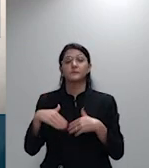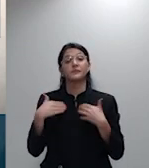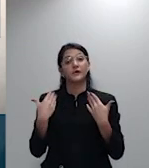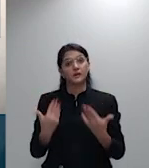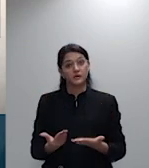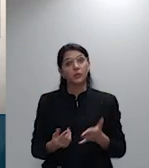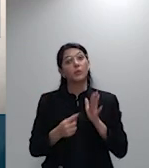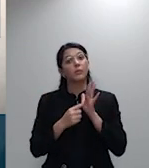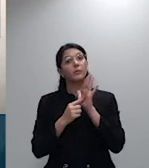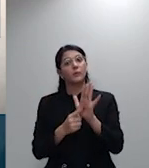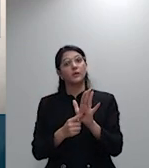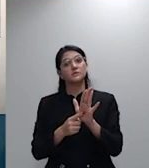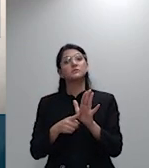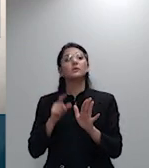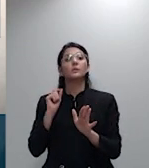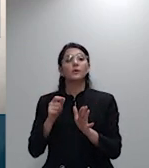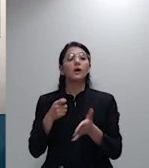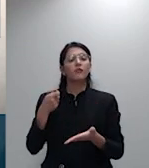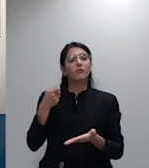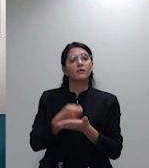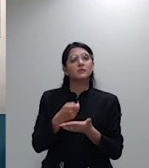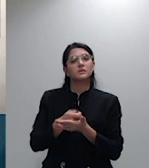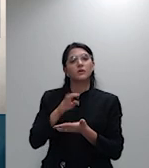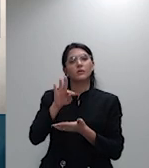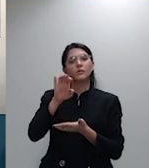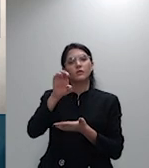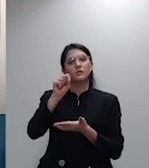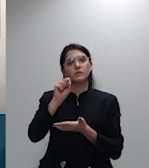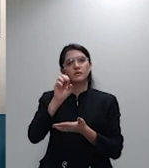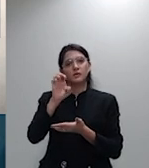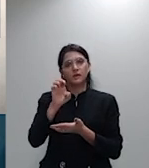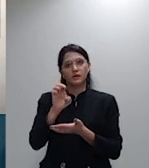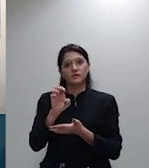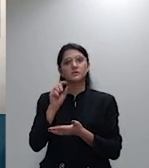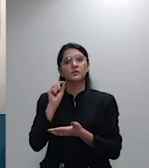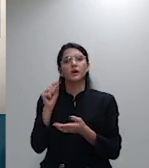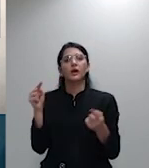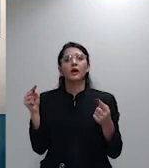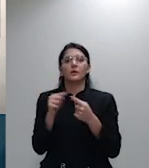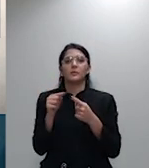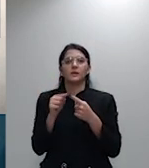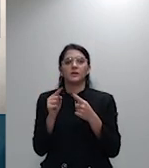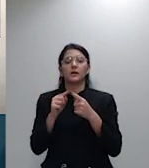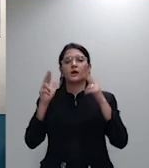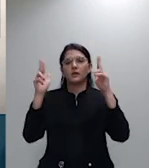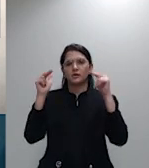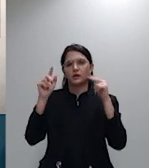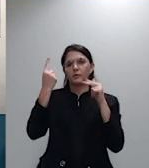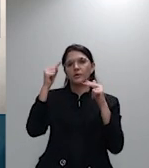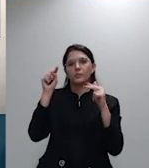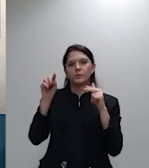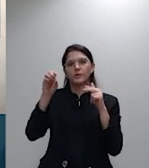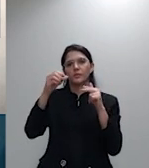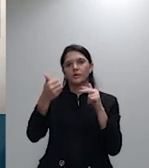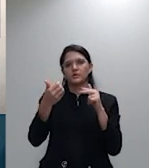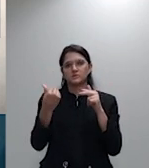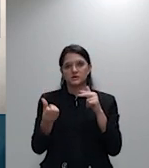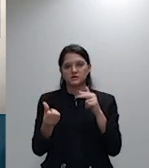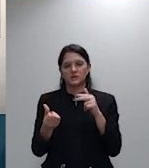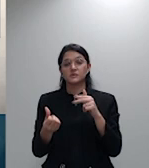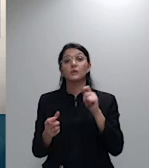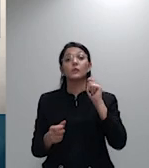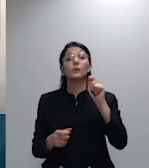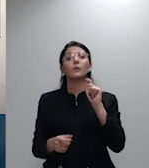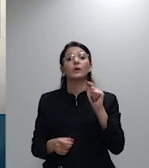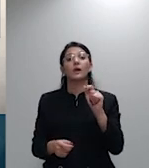tese que relacionem nos seguintes termos tema 1016 letra A aplicabilidade das teses firmadas